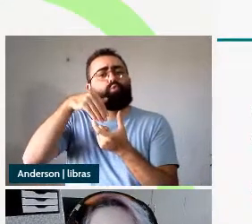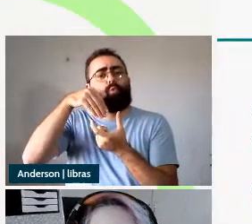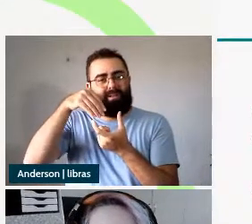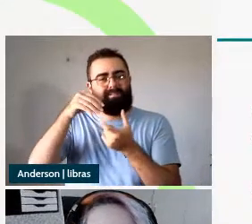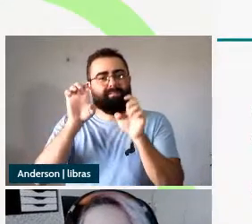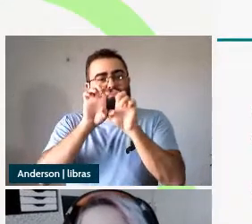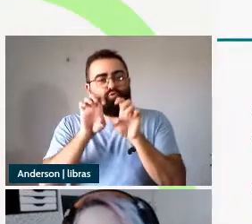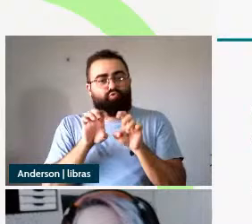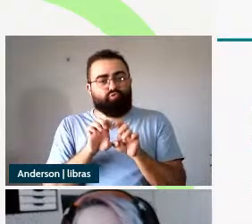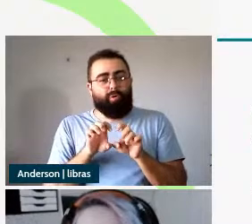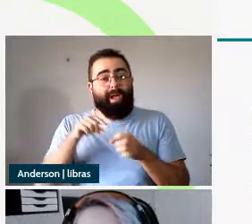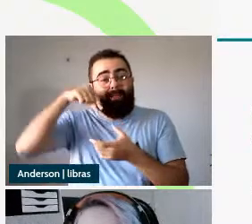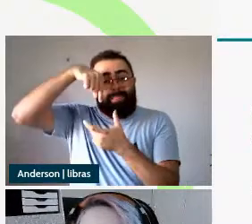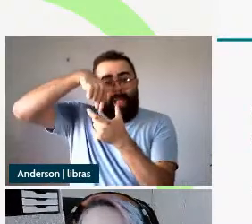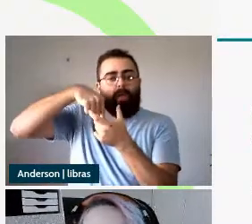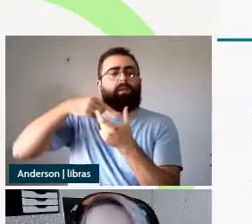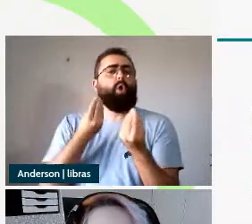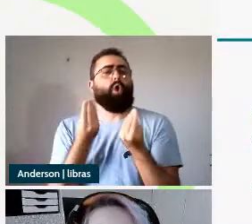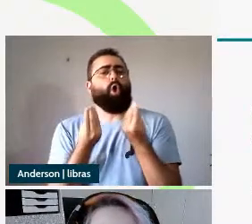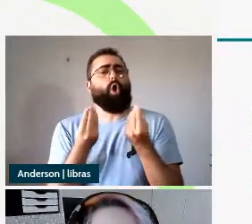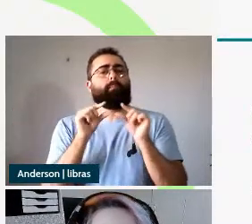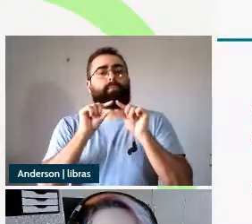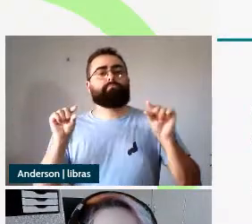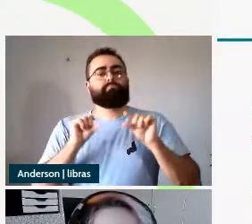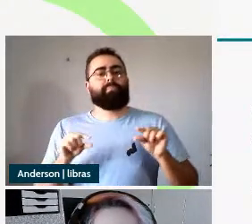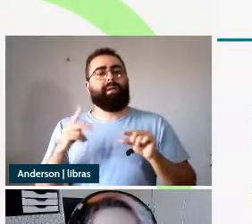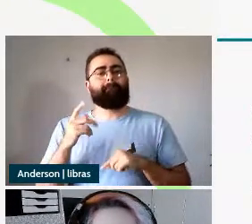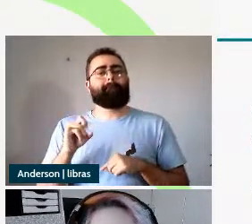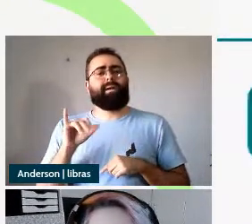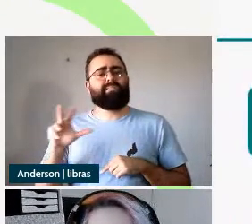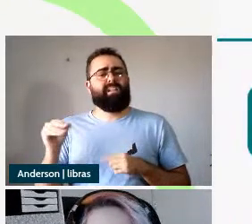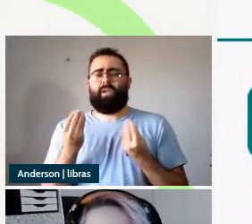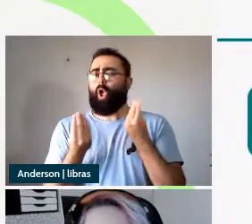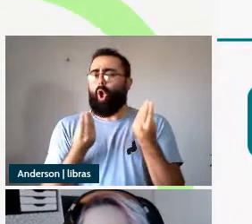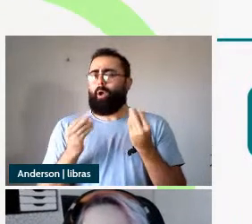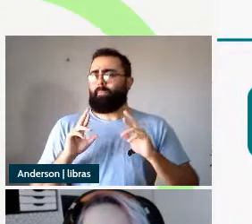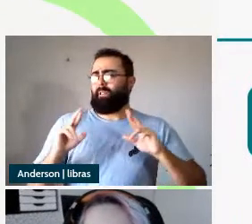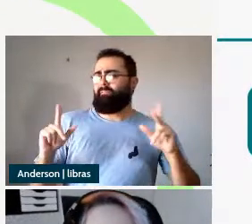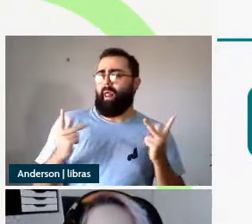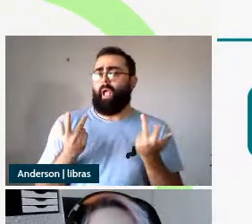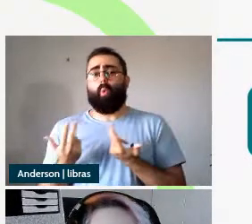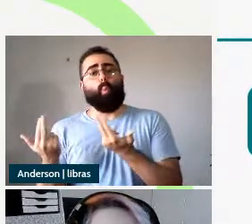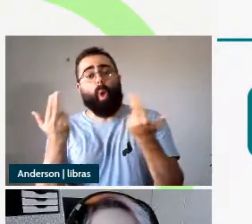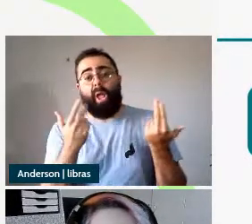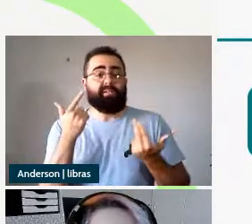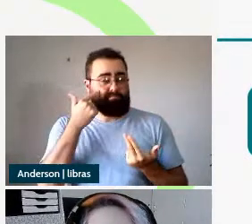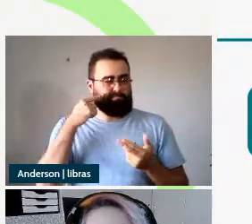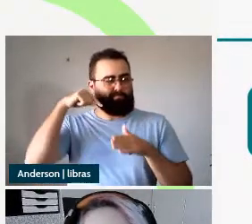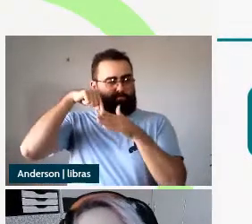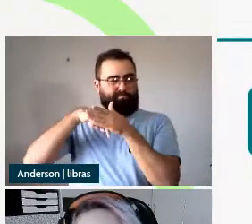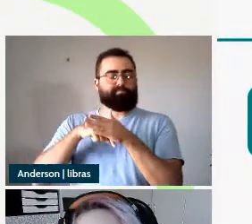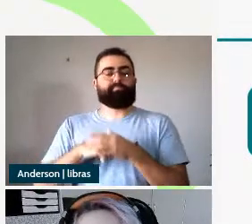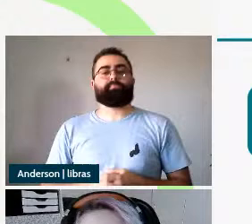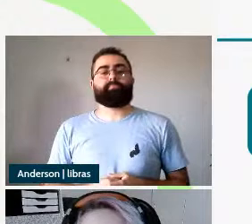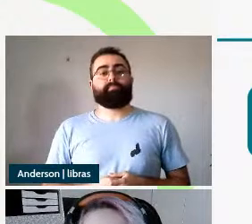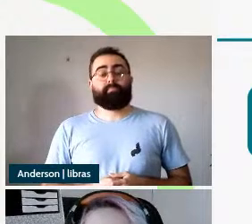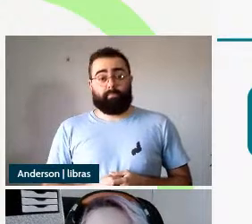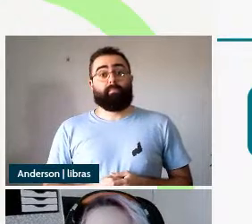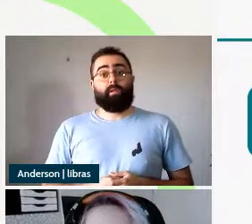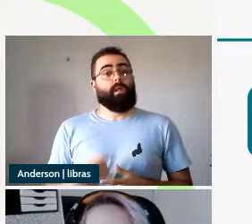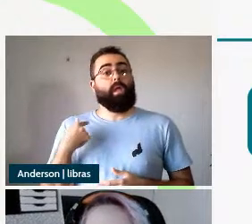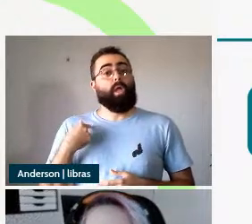semelhanças no comportamento dos participios nessas estruturas o quadro teórico é a morfologia